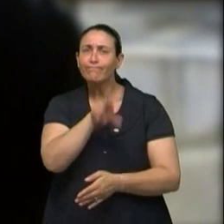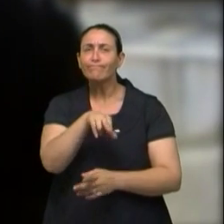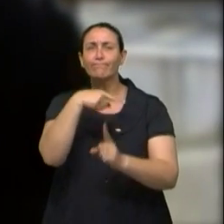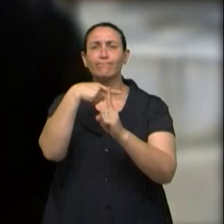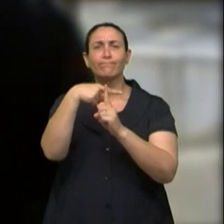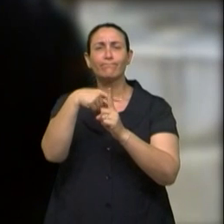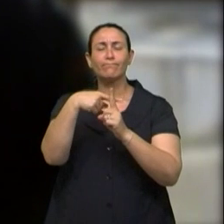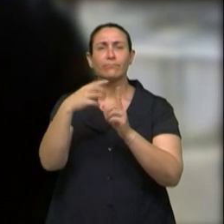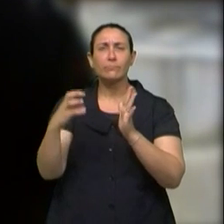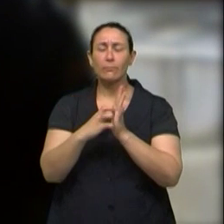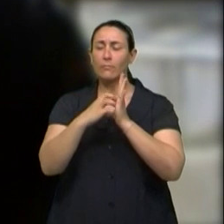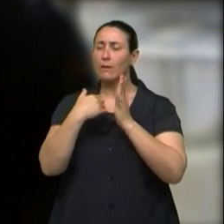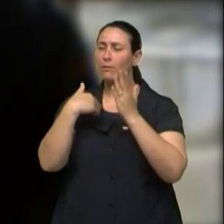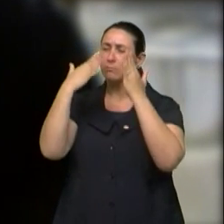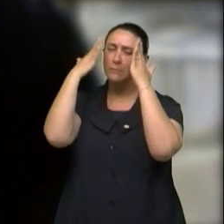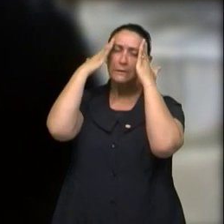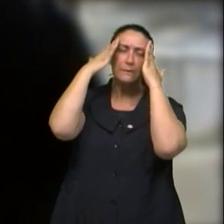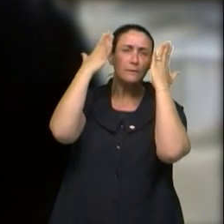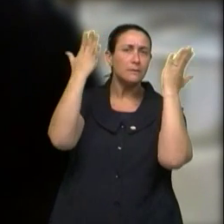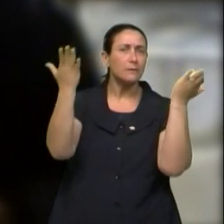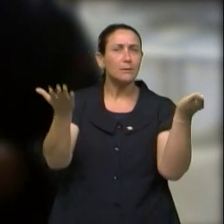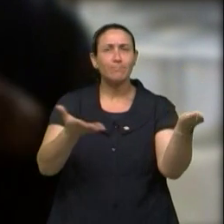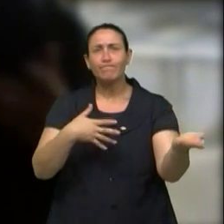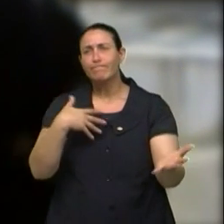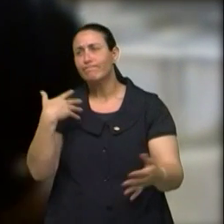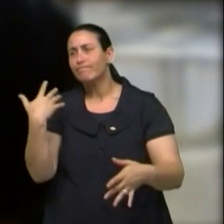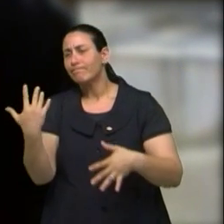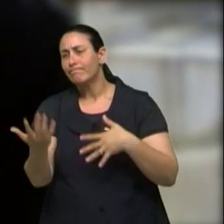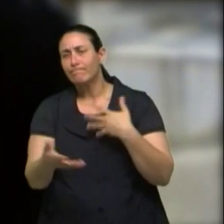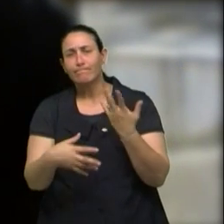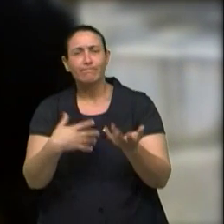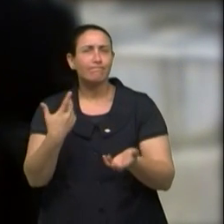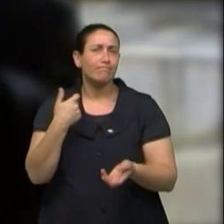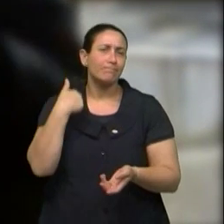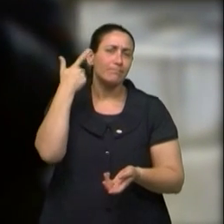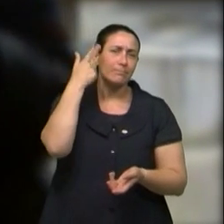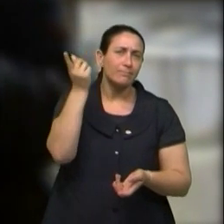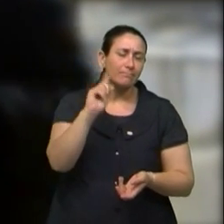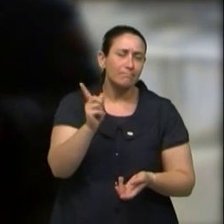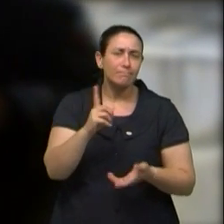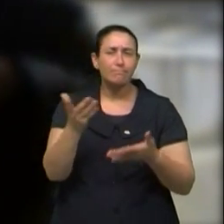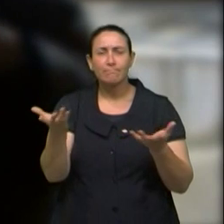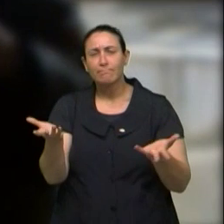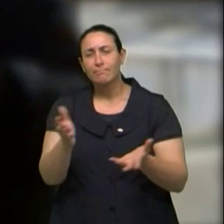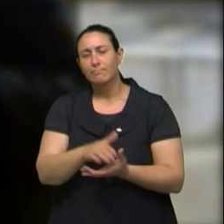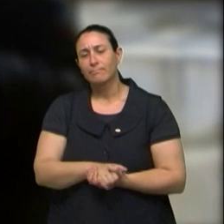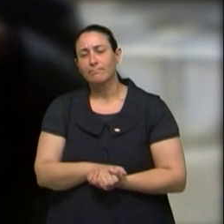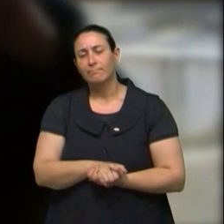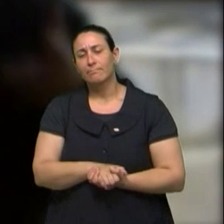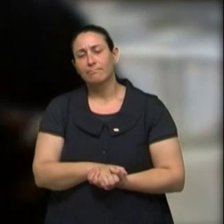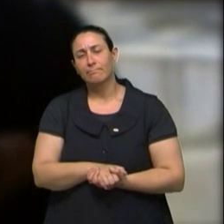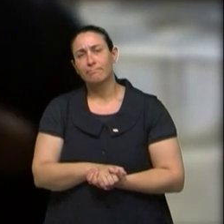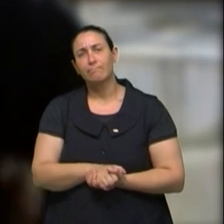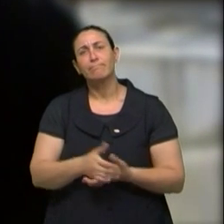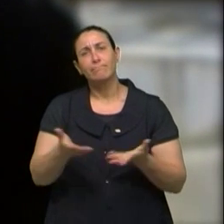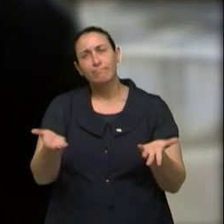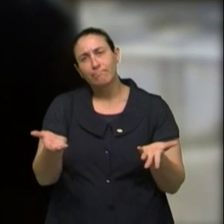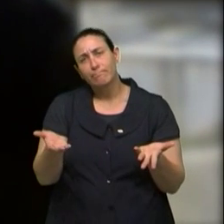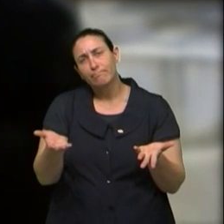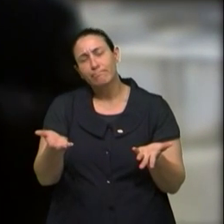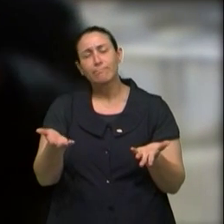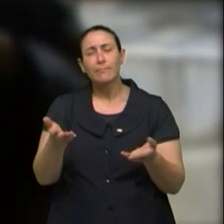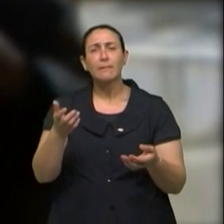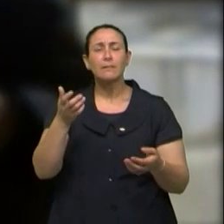e relatei para a patroa lá e tal. Aí já começou a crítica da família, porque eu adoro com o moleque daquela coletória.